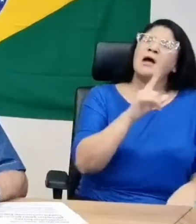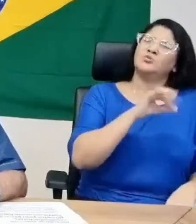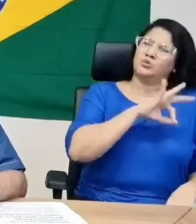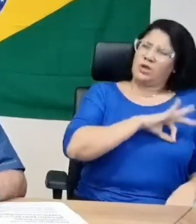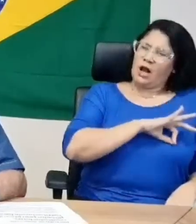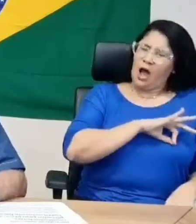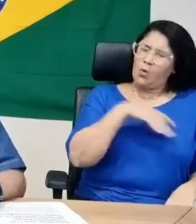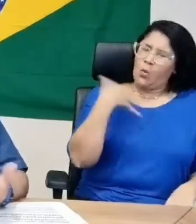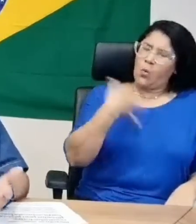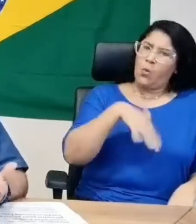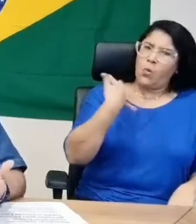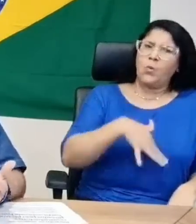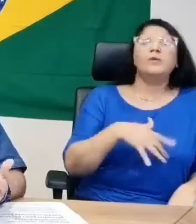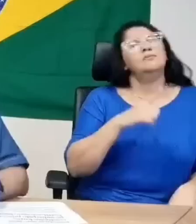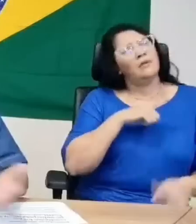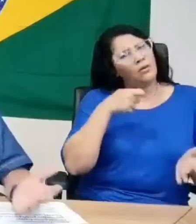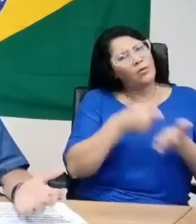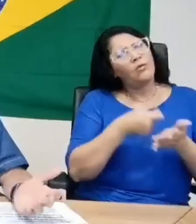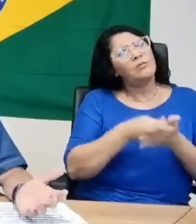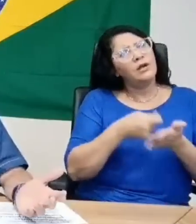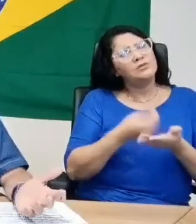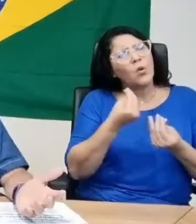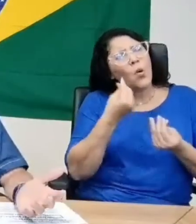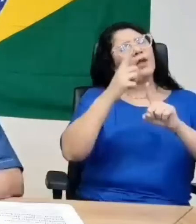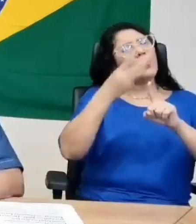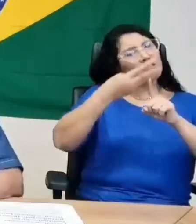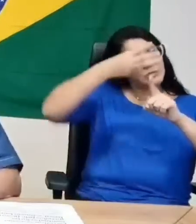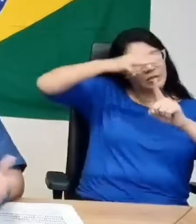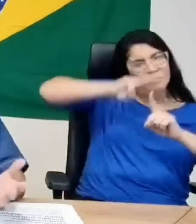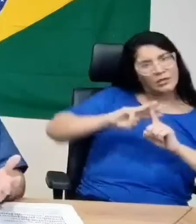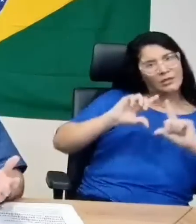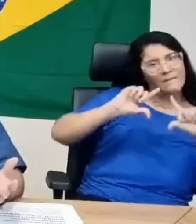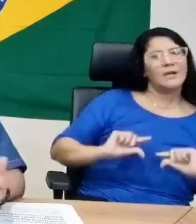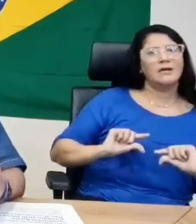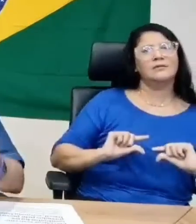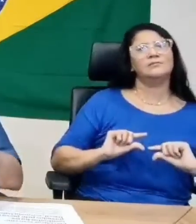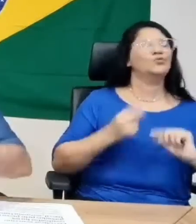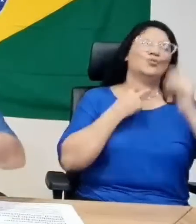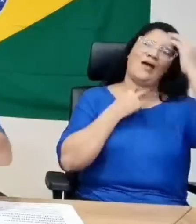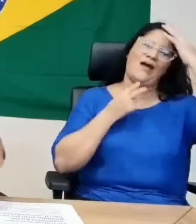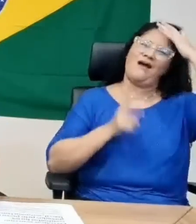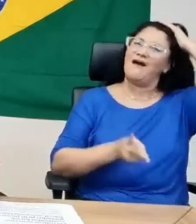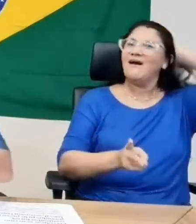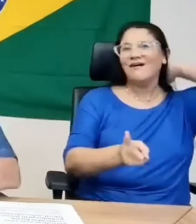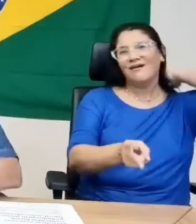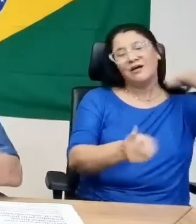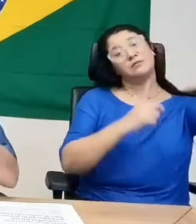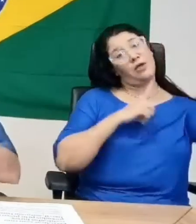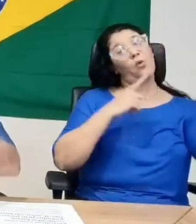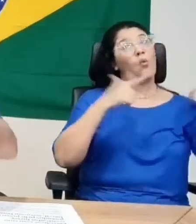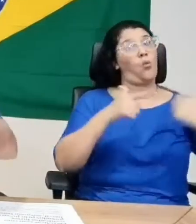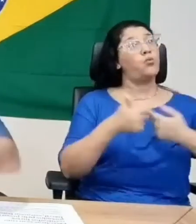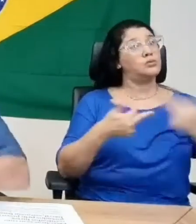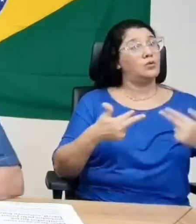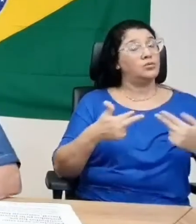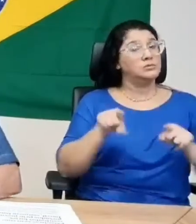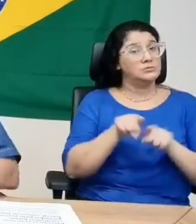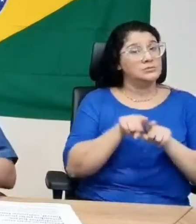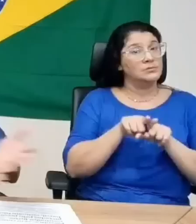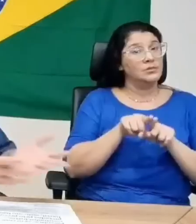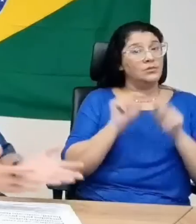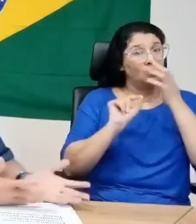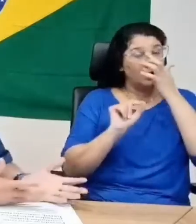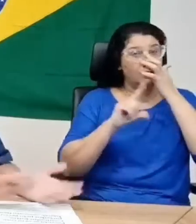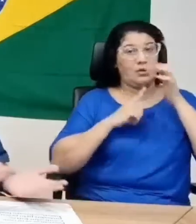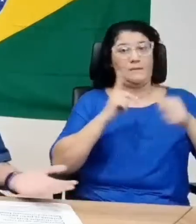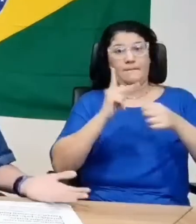salário, vocês têm a obrigação de buscar alternativa. Não podemos continuar assim. Sabemos que o outro fator do preço alto, a lei da Petrobras,